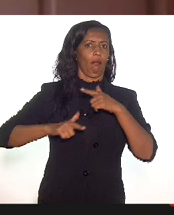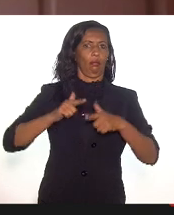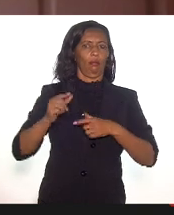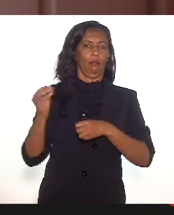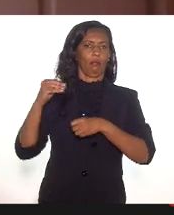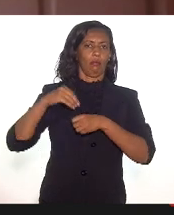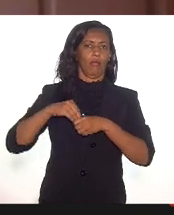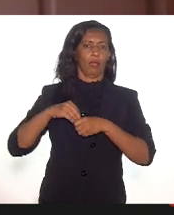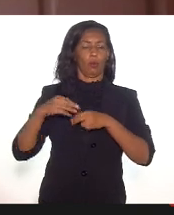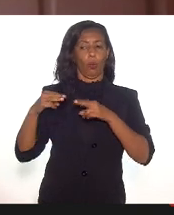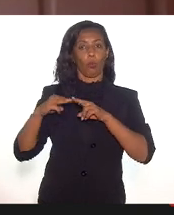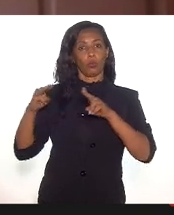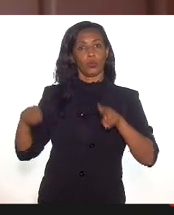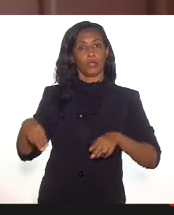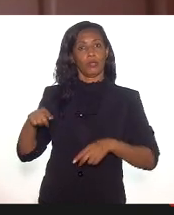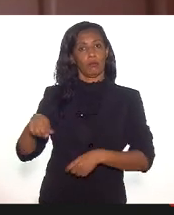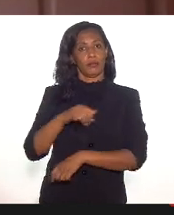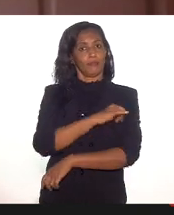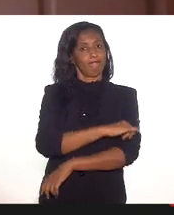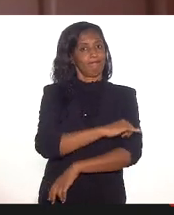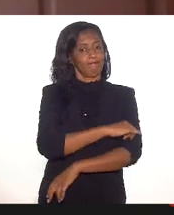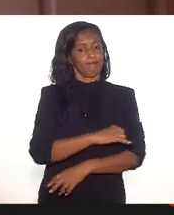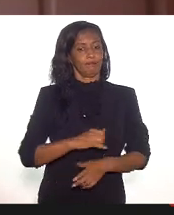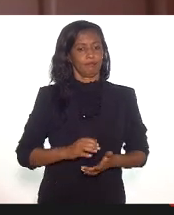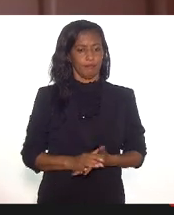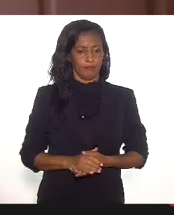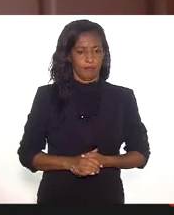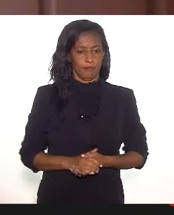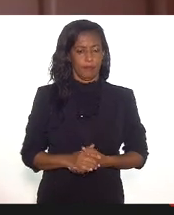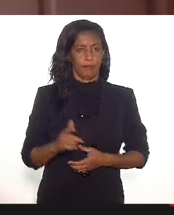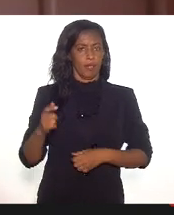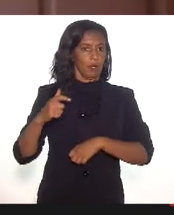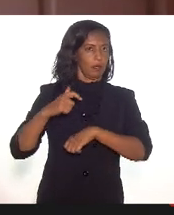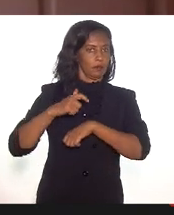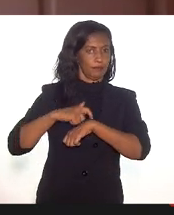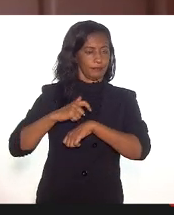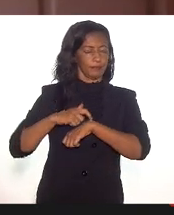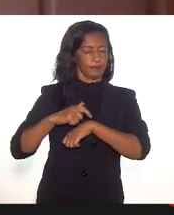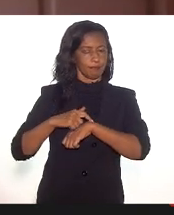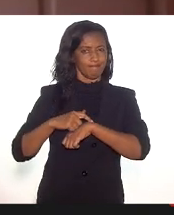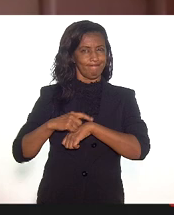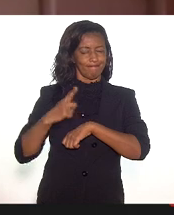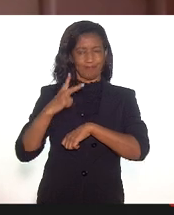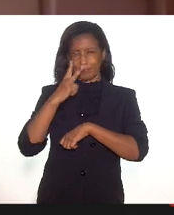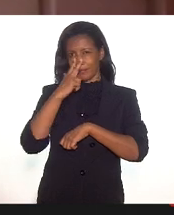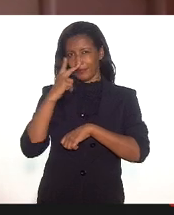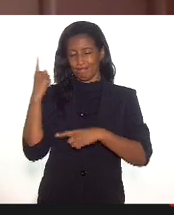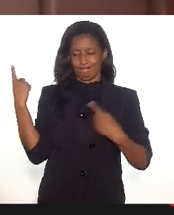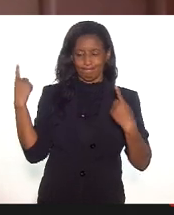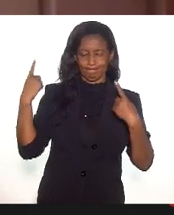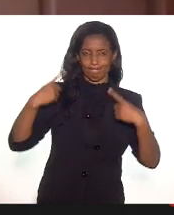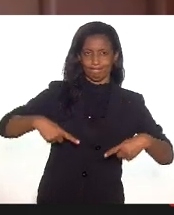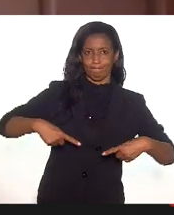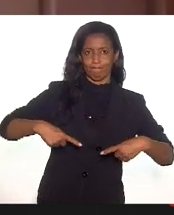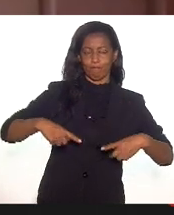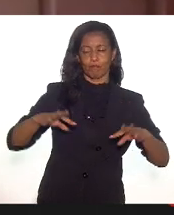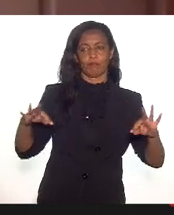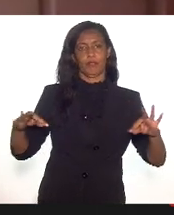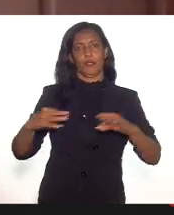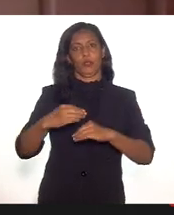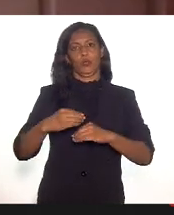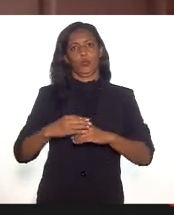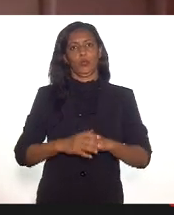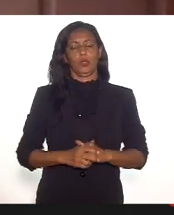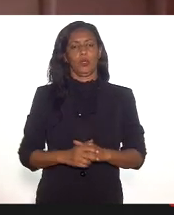aqui no Rio de Janeiro. Esse momento é um momento desafiador para todos e todas que